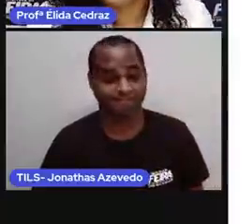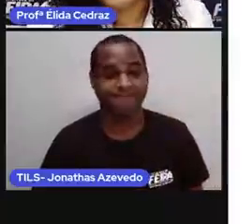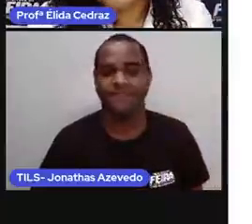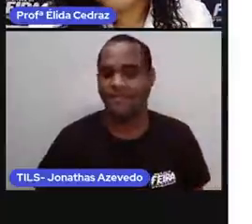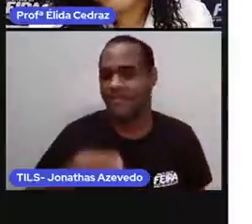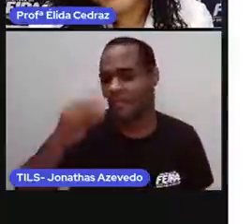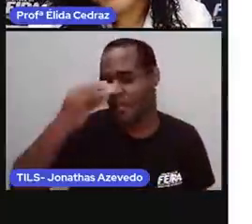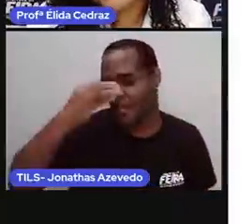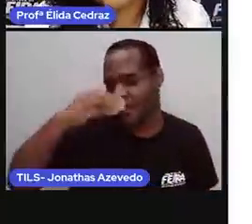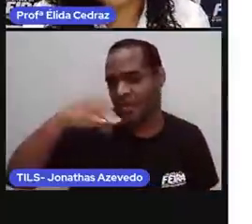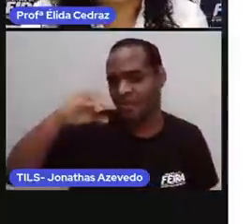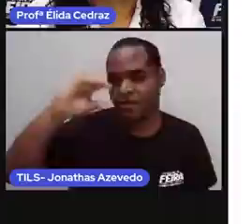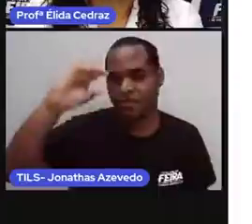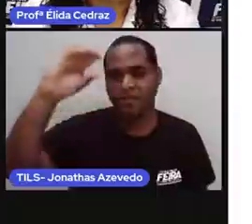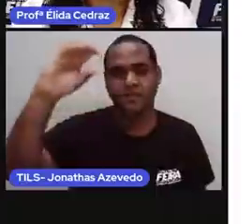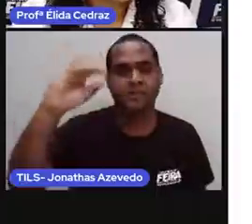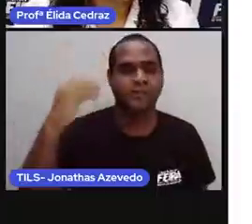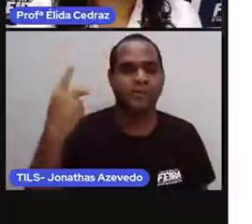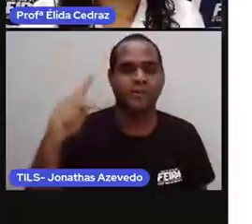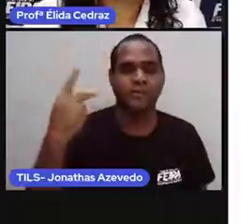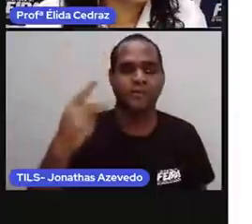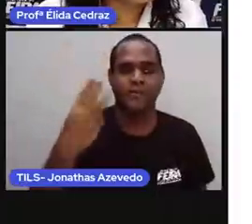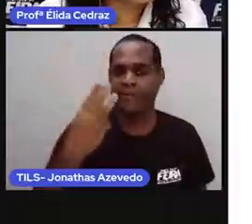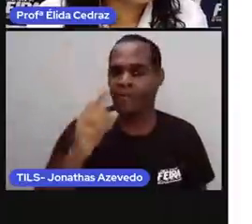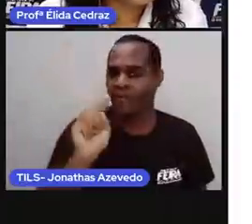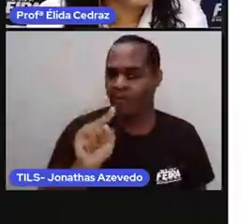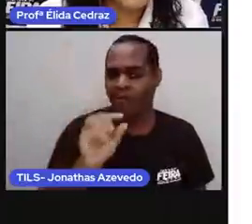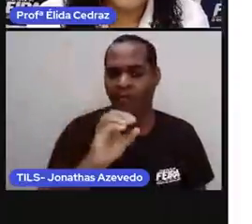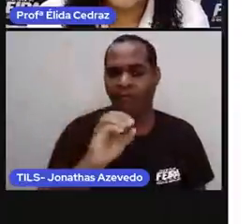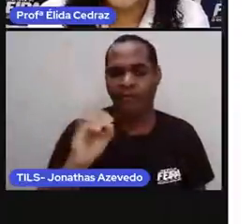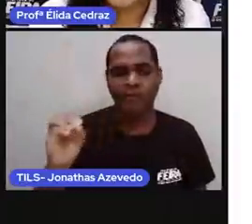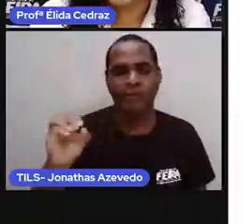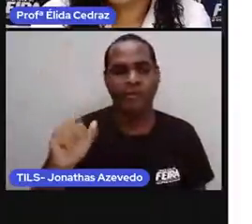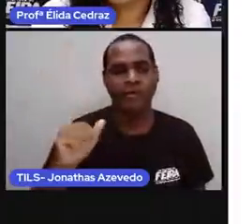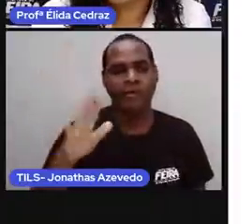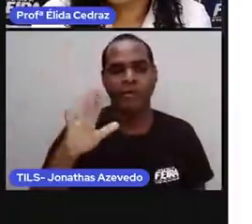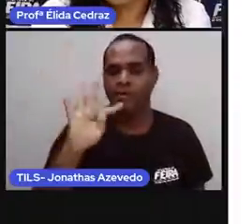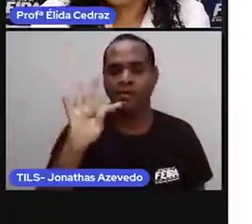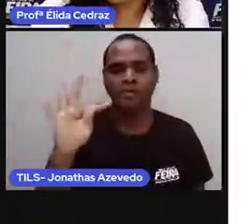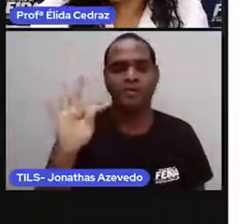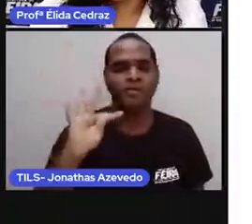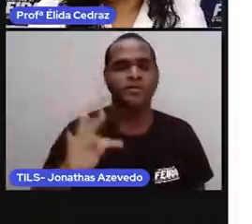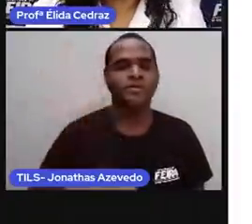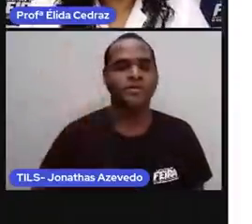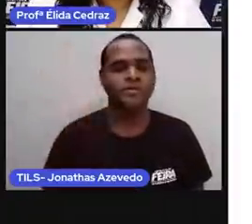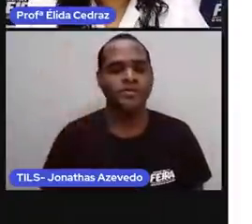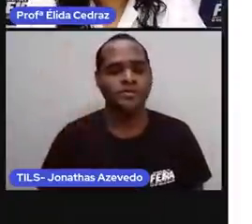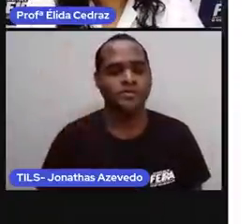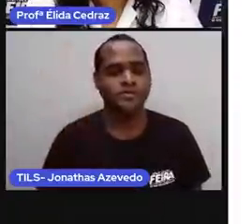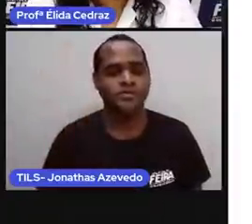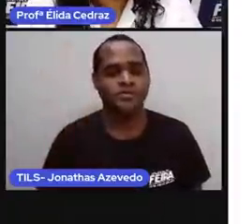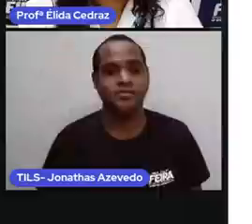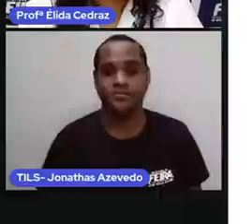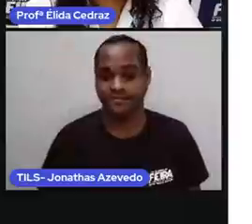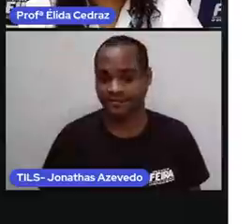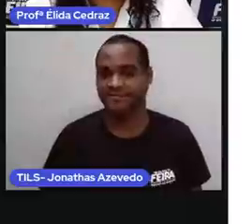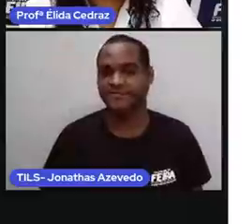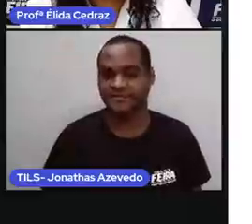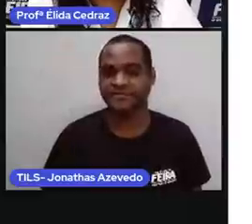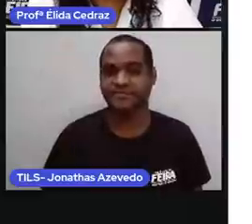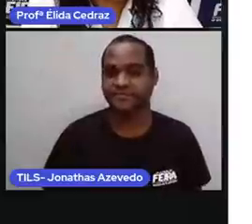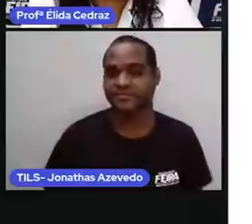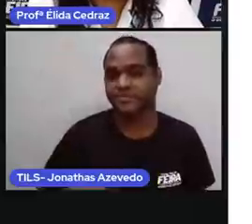O elefante pesa três toneladas. Olha que animal